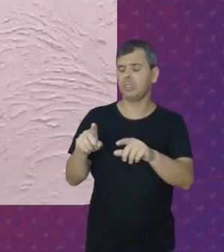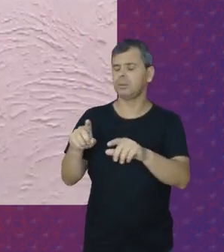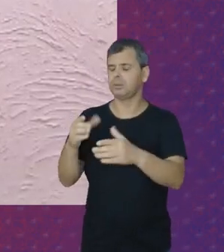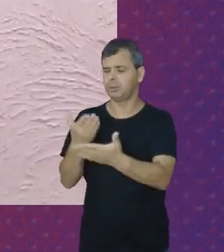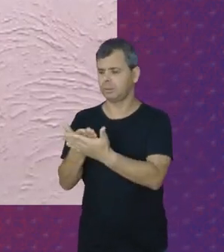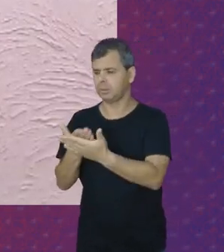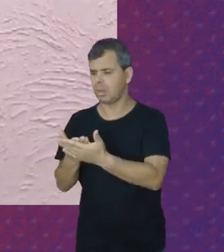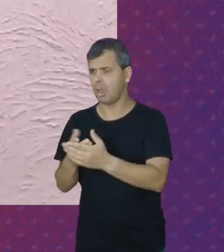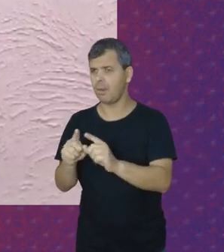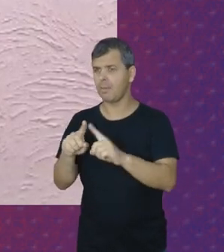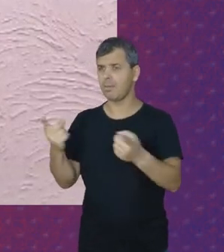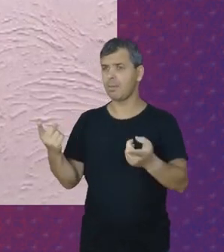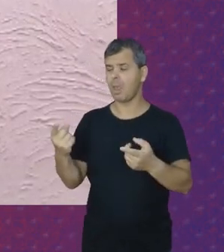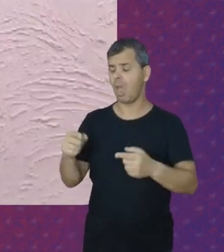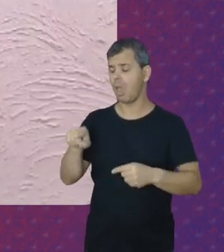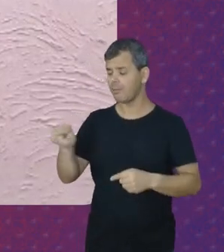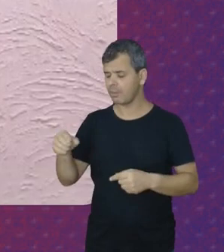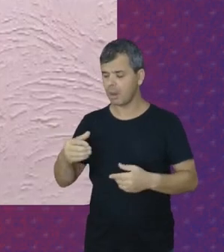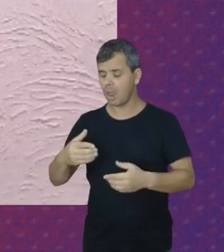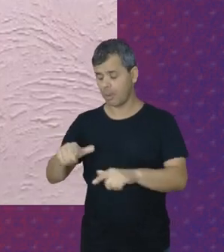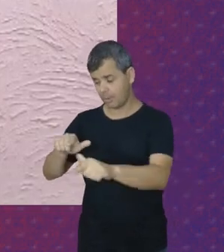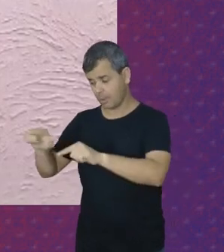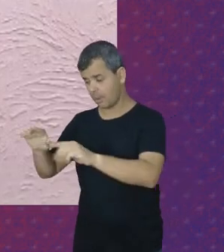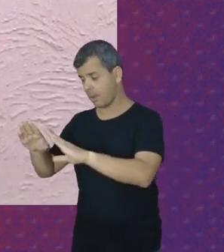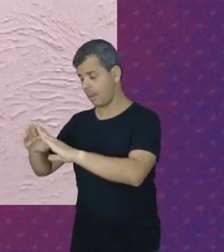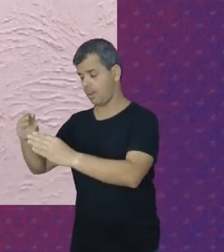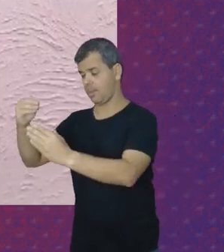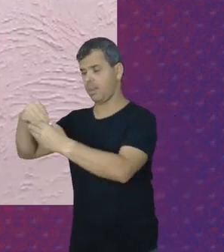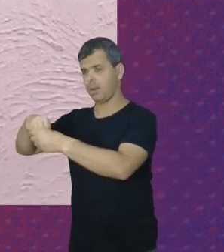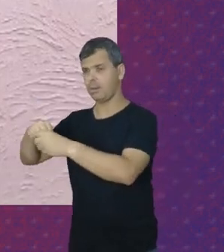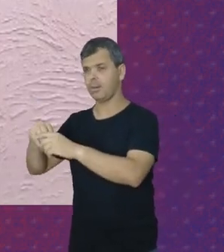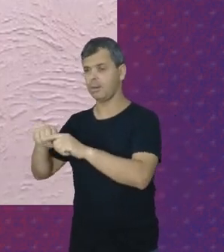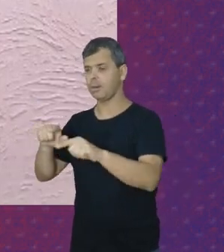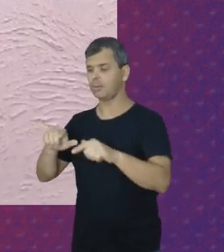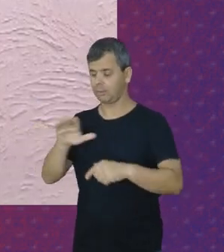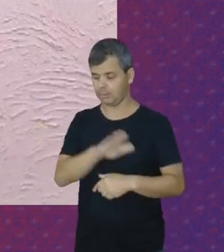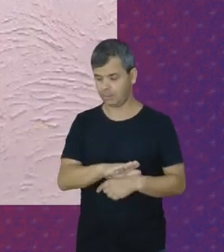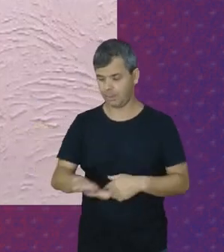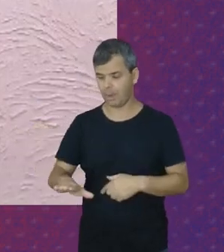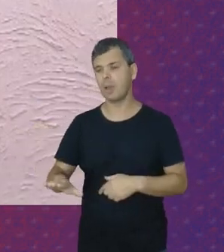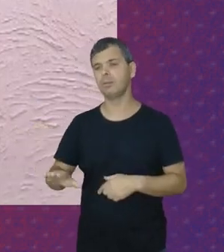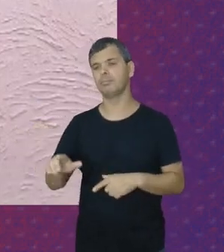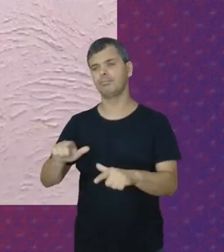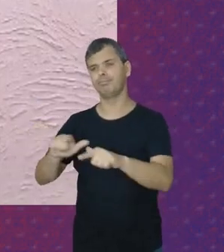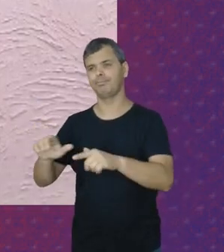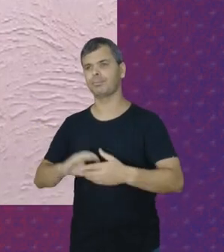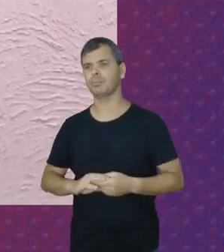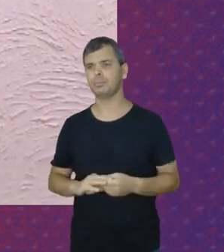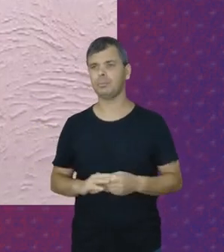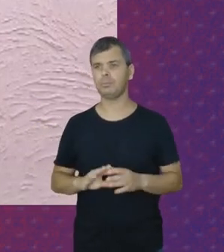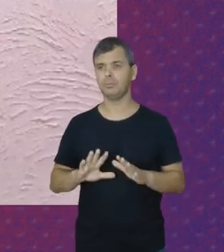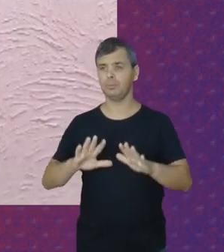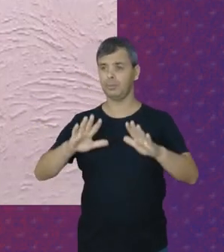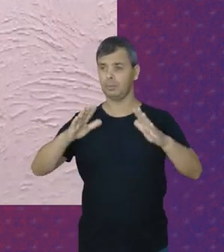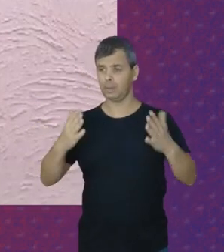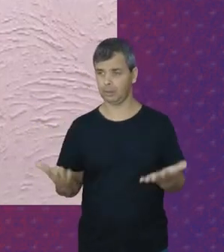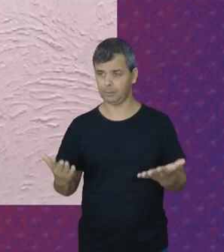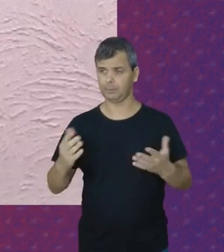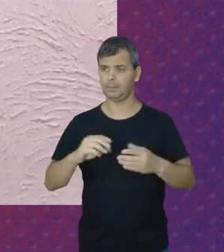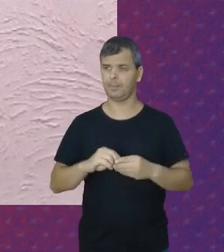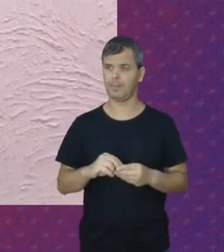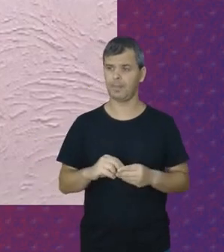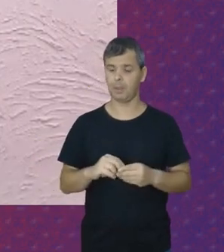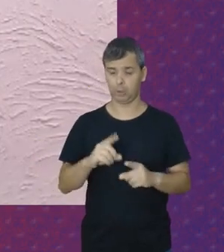E ela termina virando Uma trabalhadora doméstica No trabalho infantil Quando vai ser Quando é